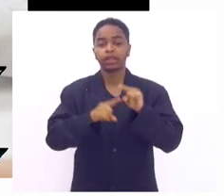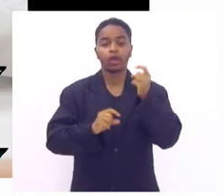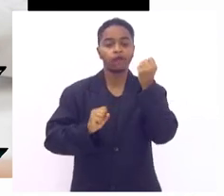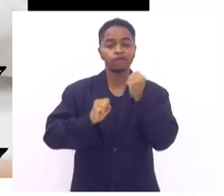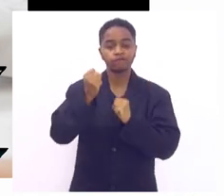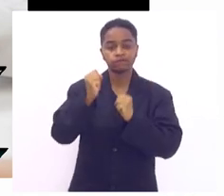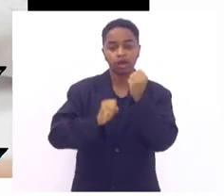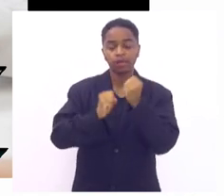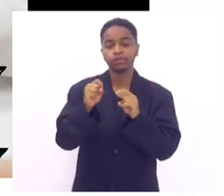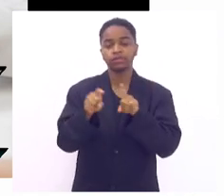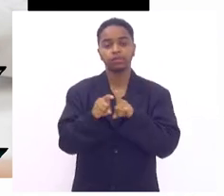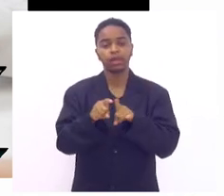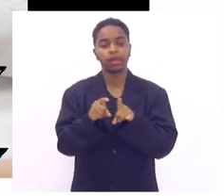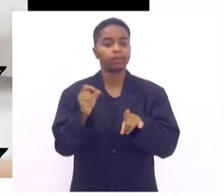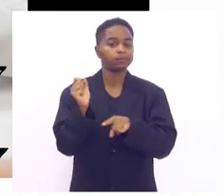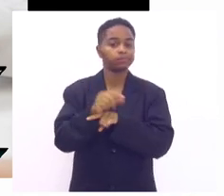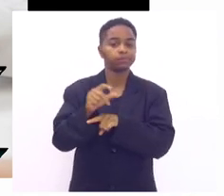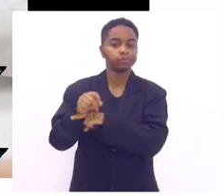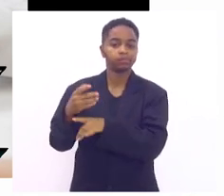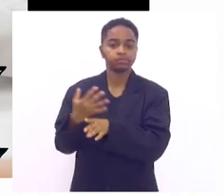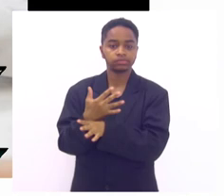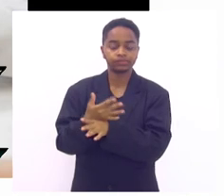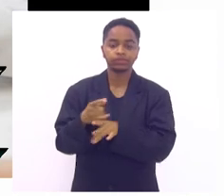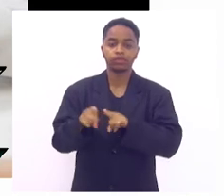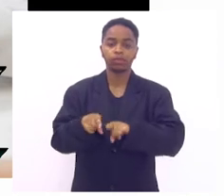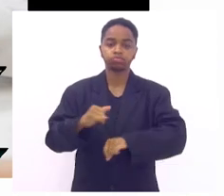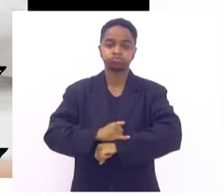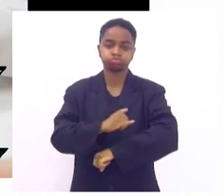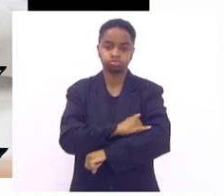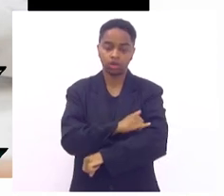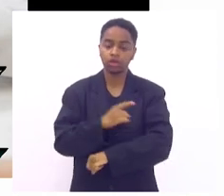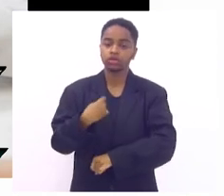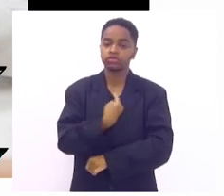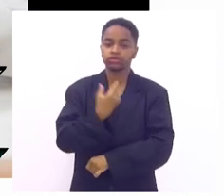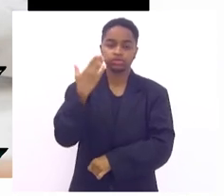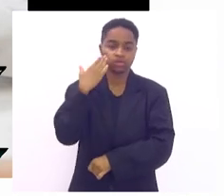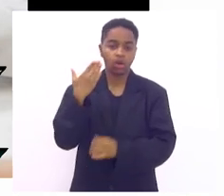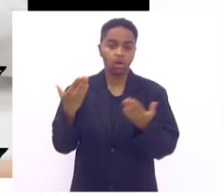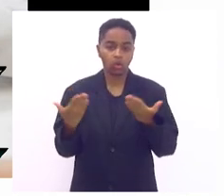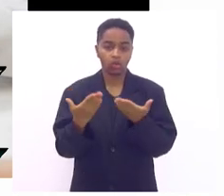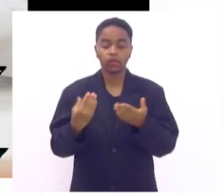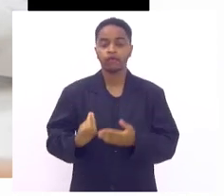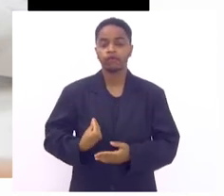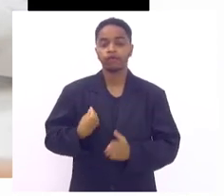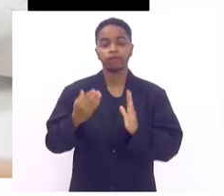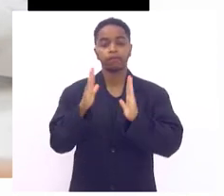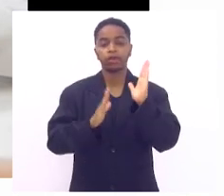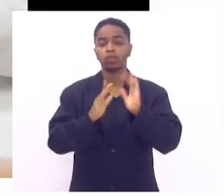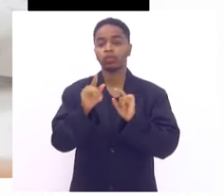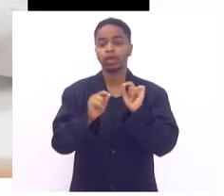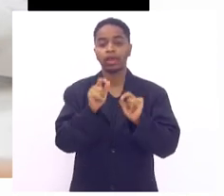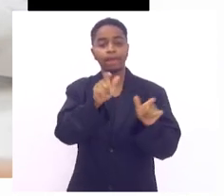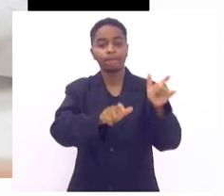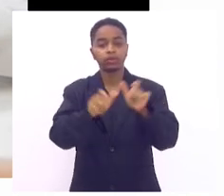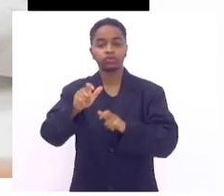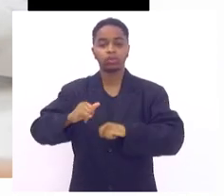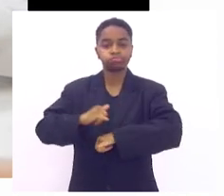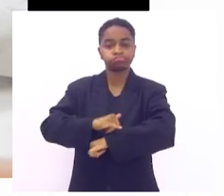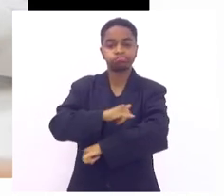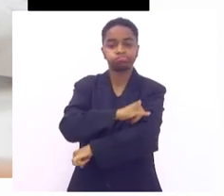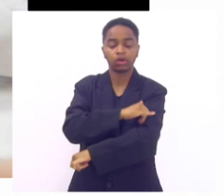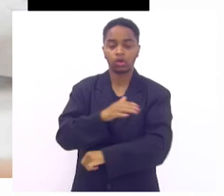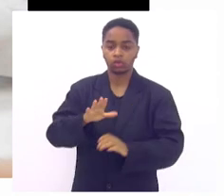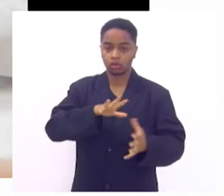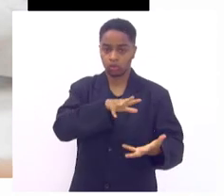maior urbanização e a obesidade. A gente sabe hoje que a gente está vivendo uma epidemia de obesidade no mundo. Então,